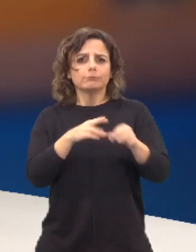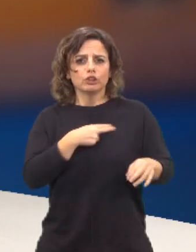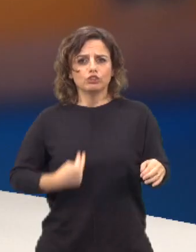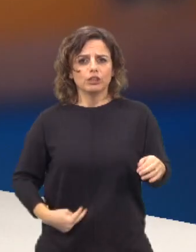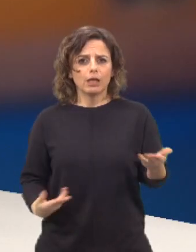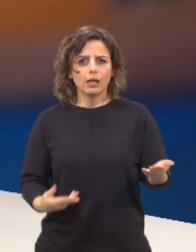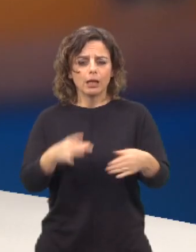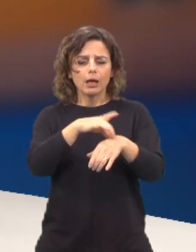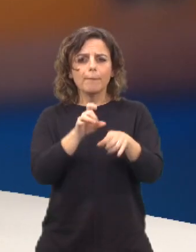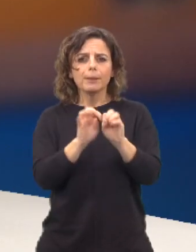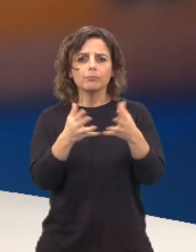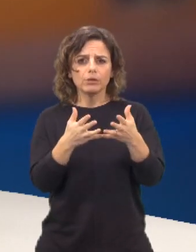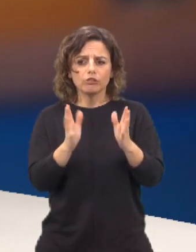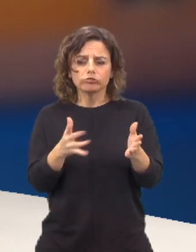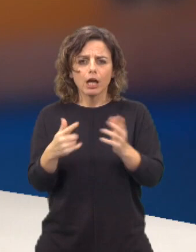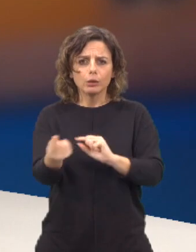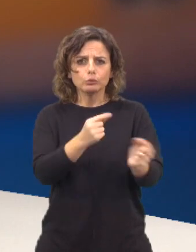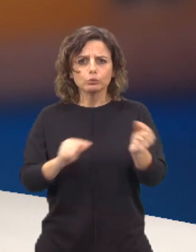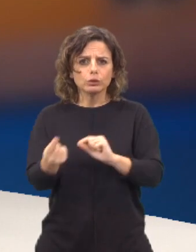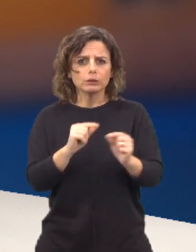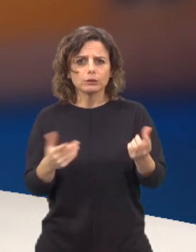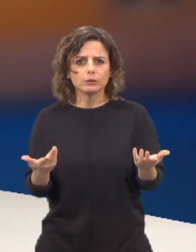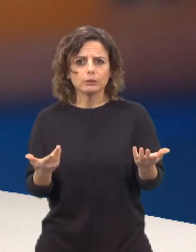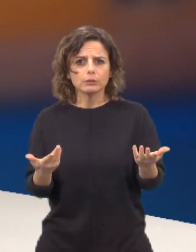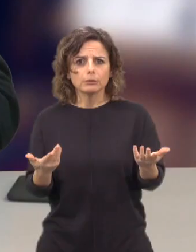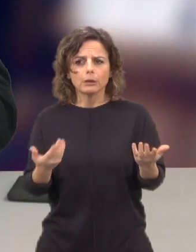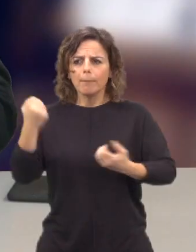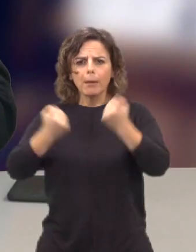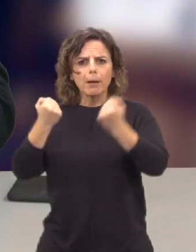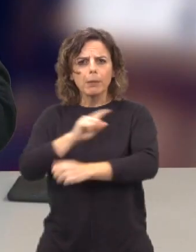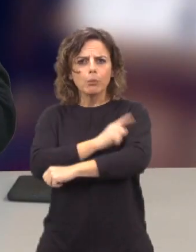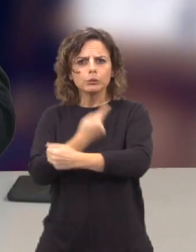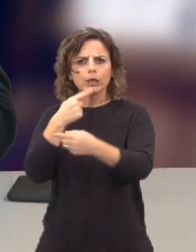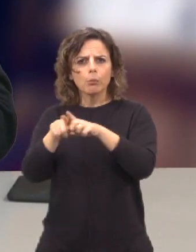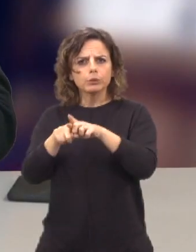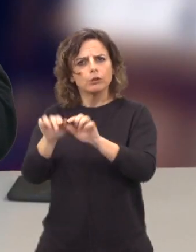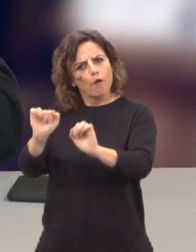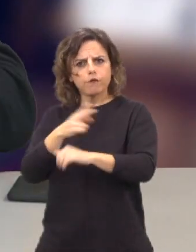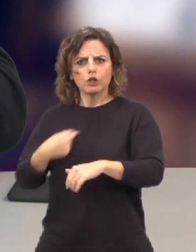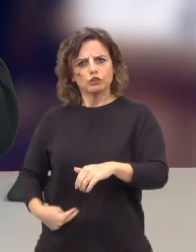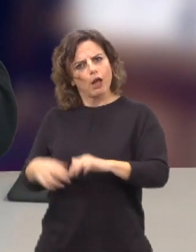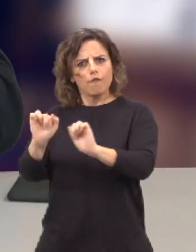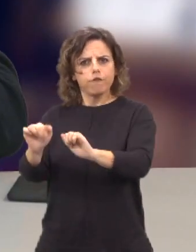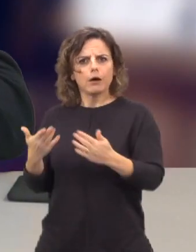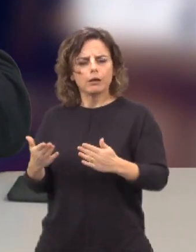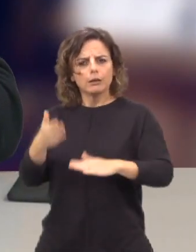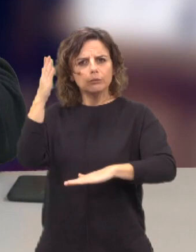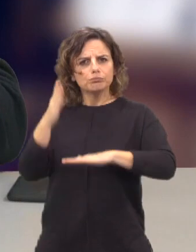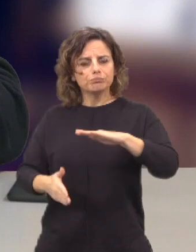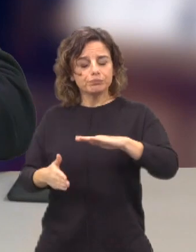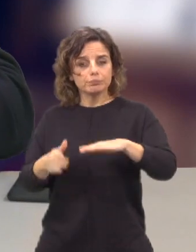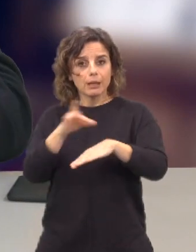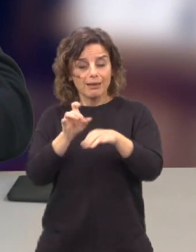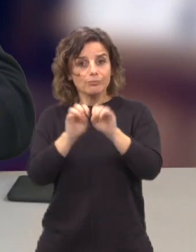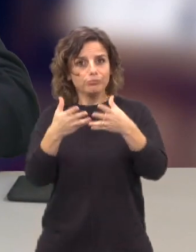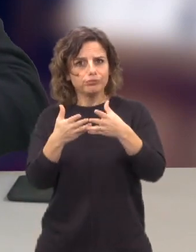e a proposta da pandemia nós já estamos a discutir a contestação do poder político na China. A pandemia, de repente, tornou